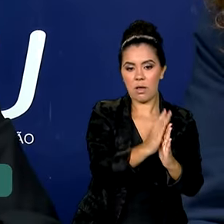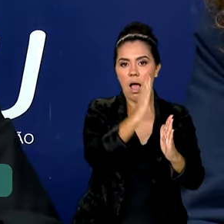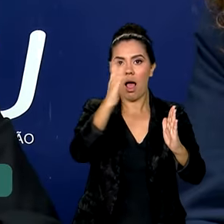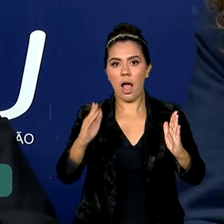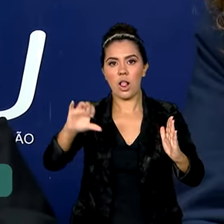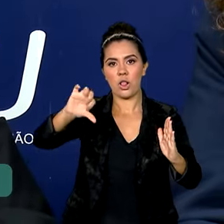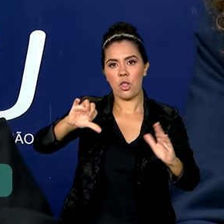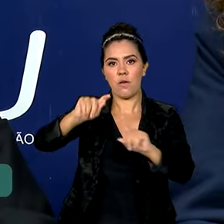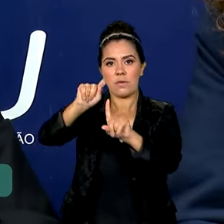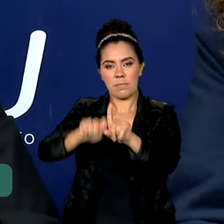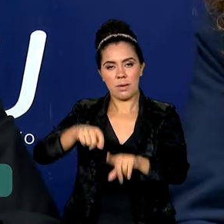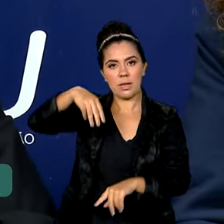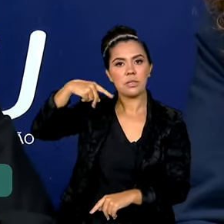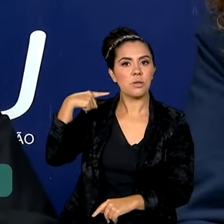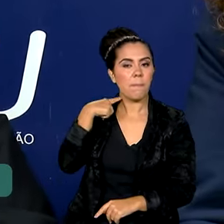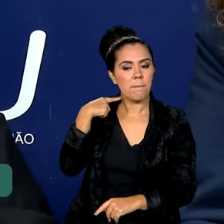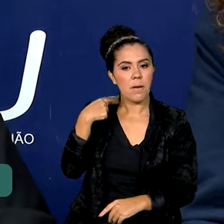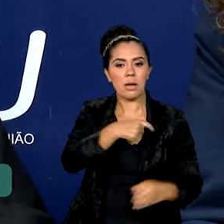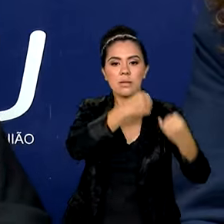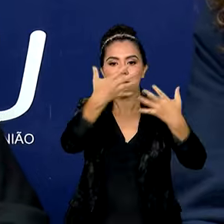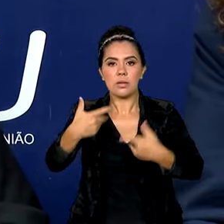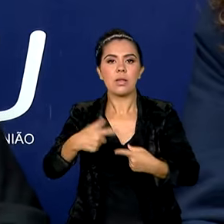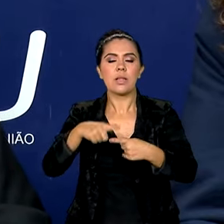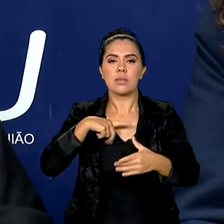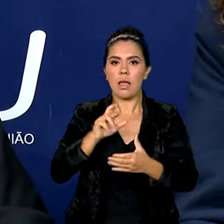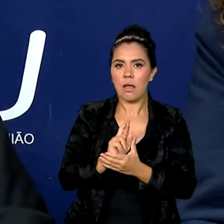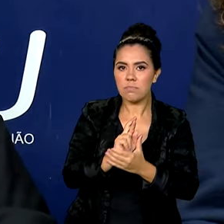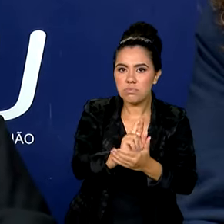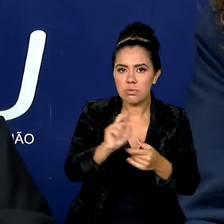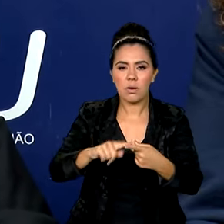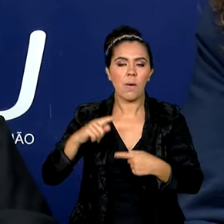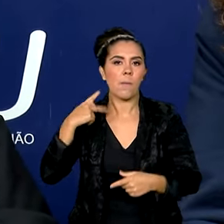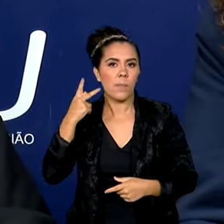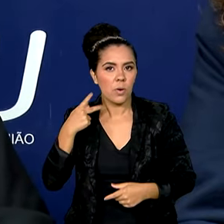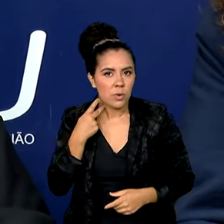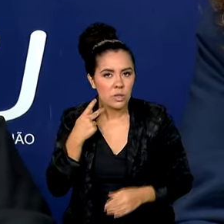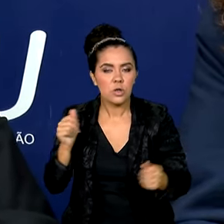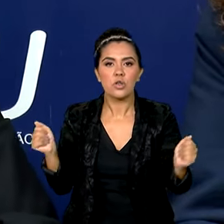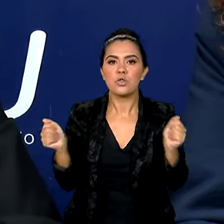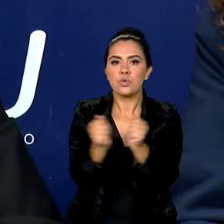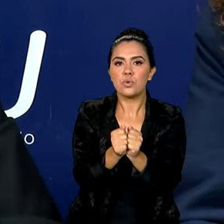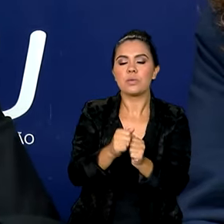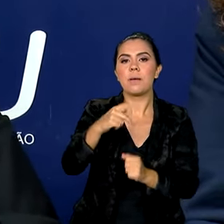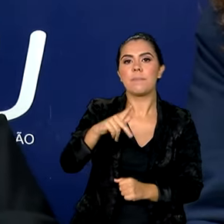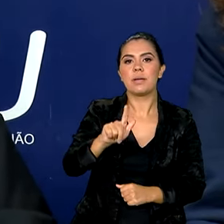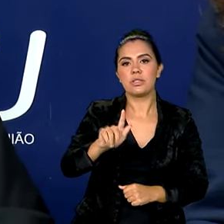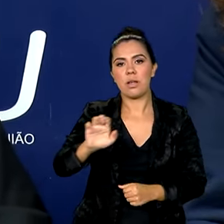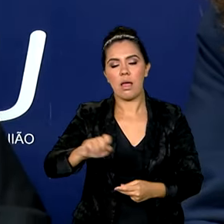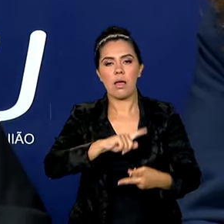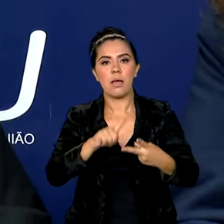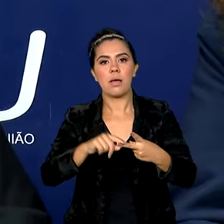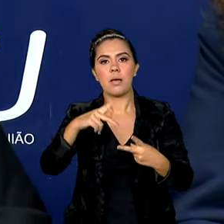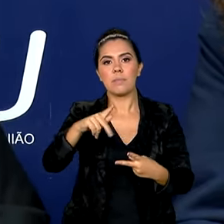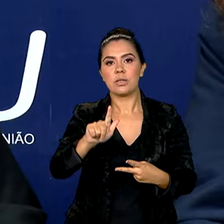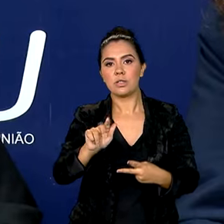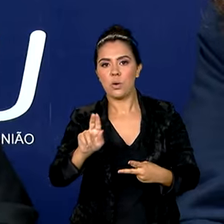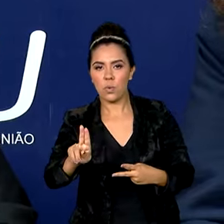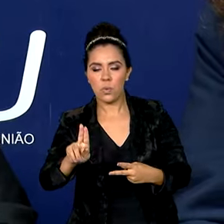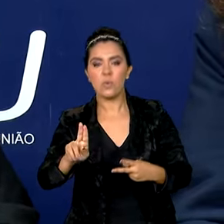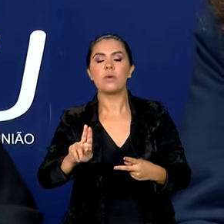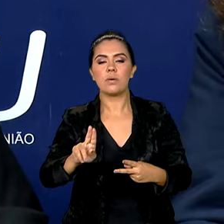advogados da União, procuradores federais, que em conjunto com a PGF, a PGU e a Constituição Geral da União,